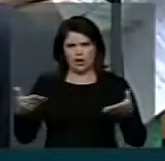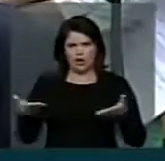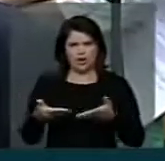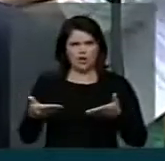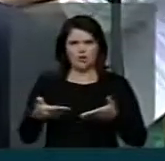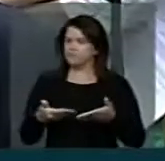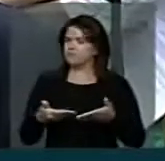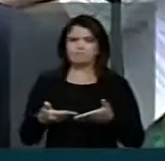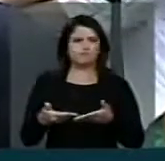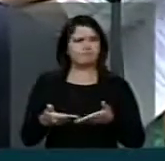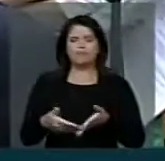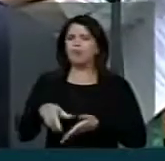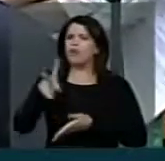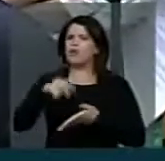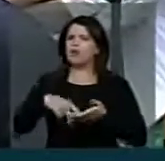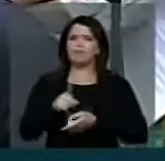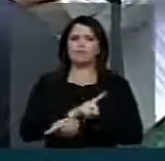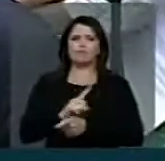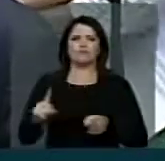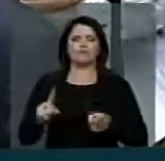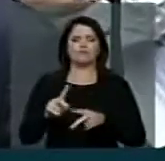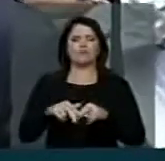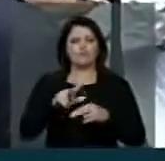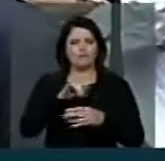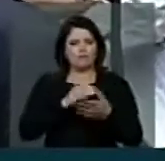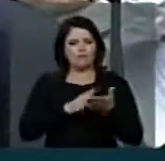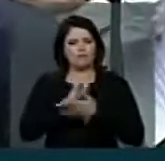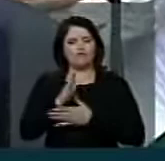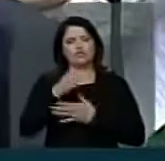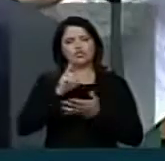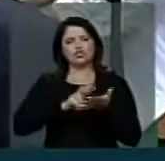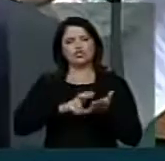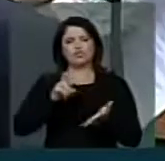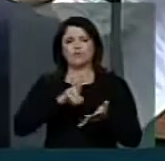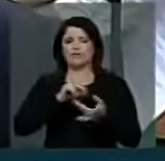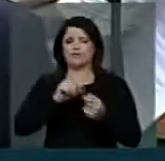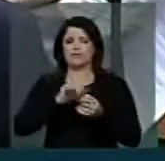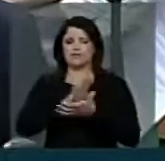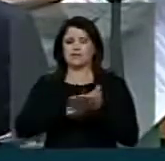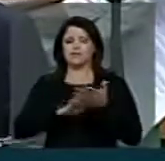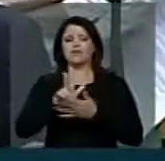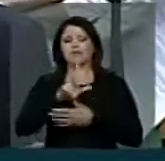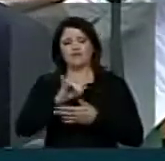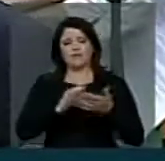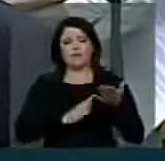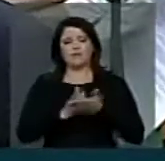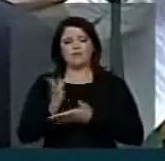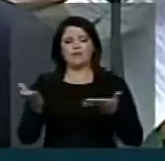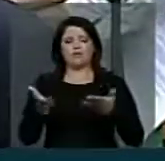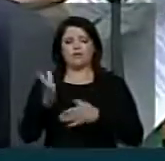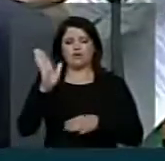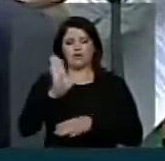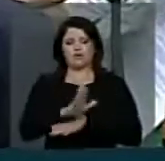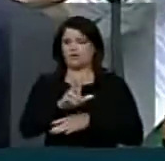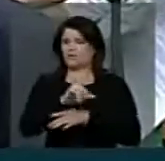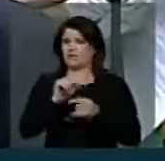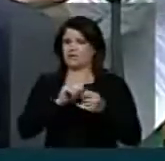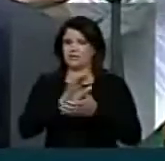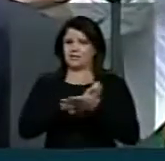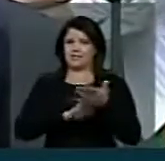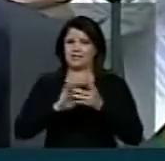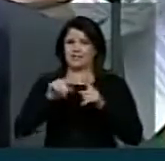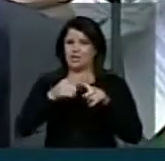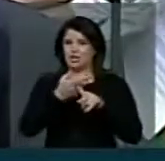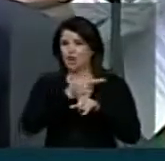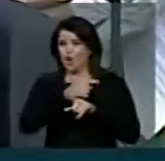aprovando, a que aprovamos pela manhã e essa que será aprovada agora à tarde. E mais